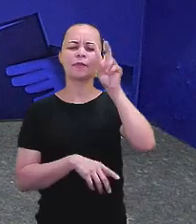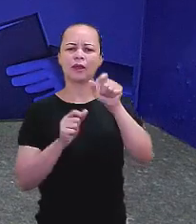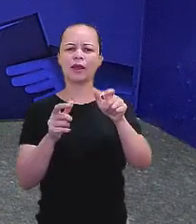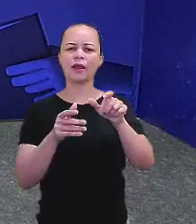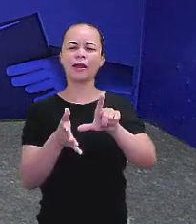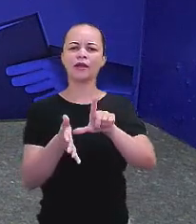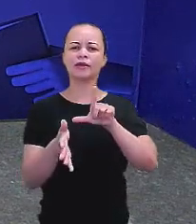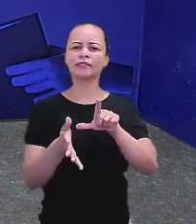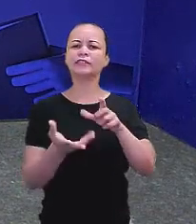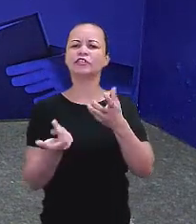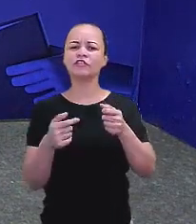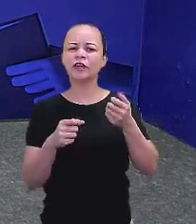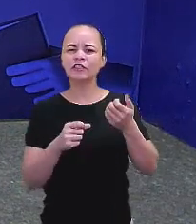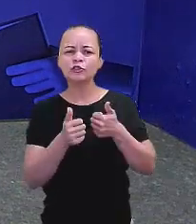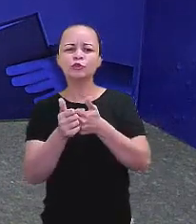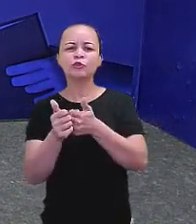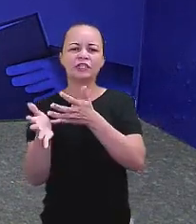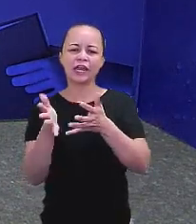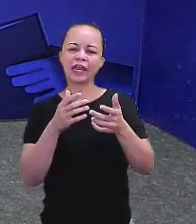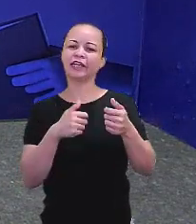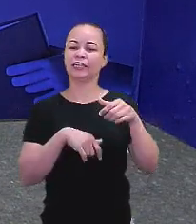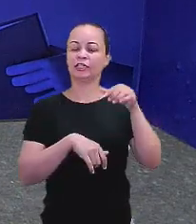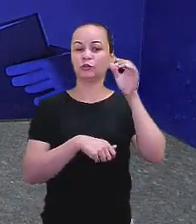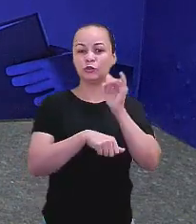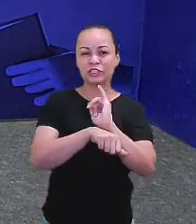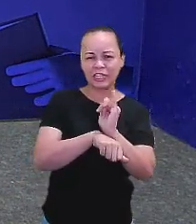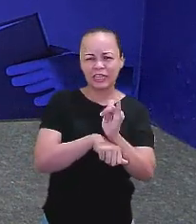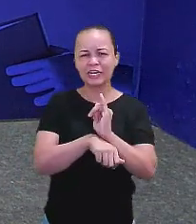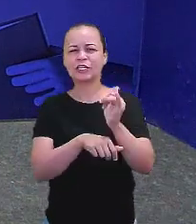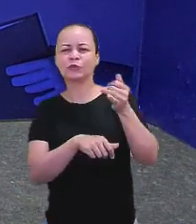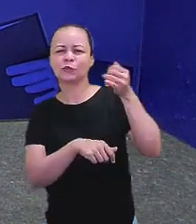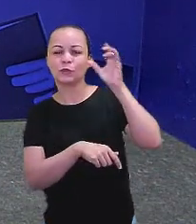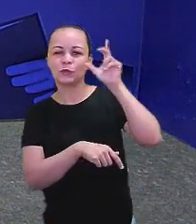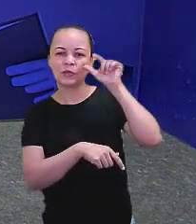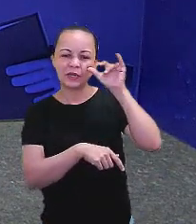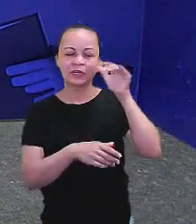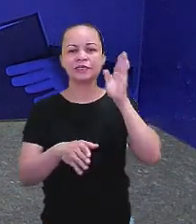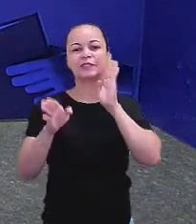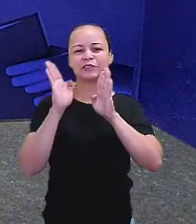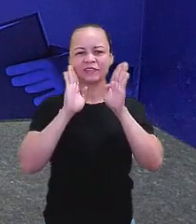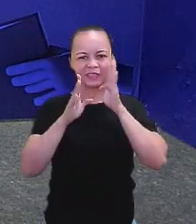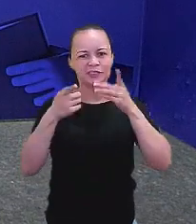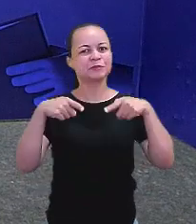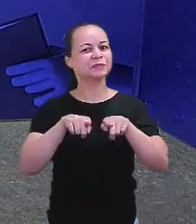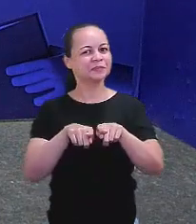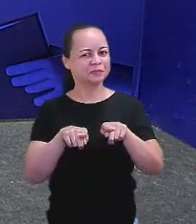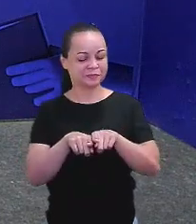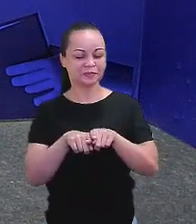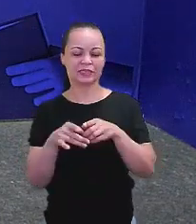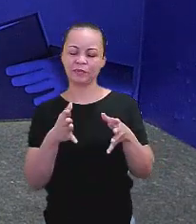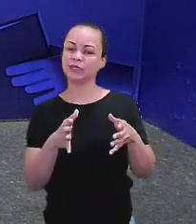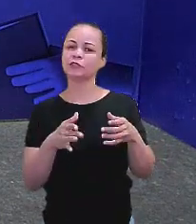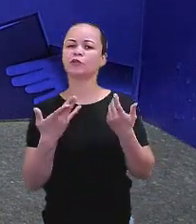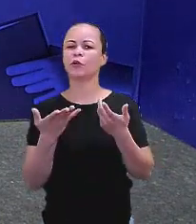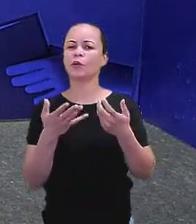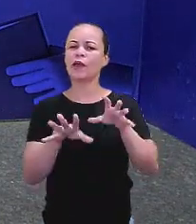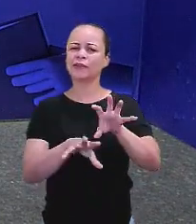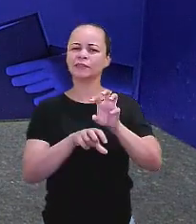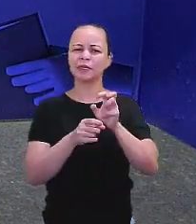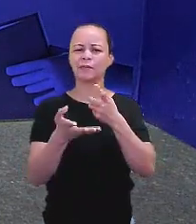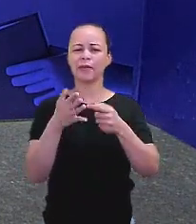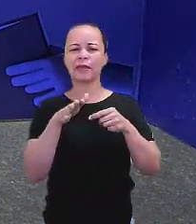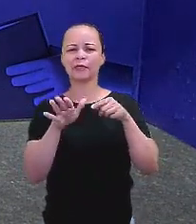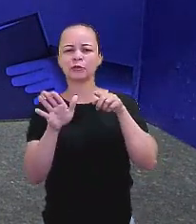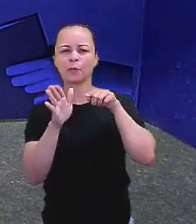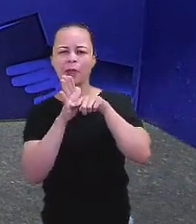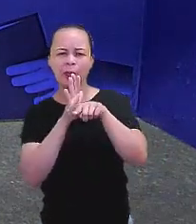sociais, lá no Instagram, lá no YouTube e também tá no Facebook. Tô recebendo muita perguntinha, muita coisa lá